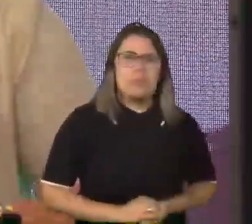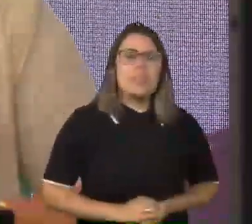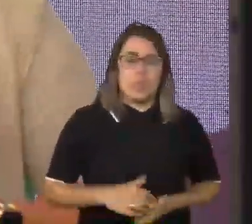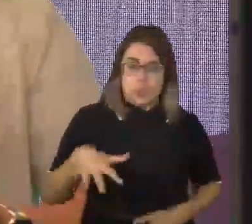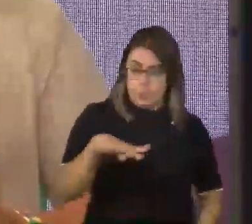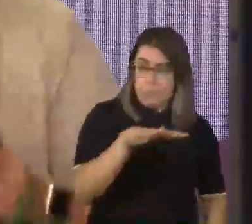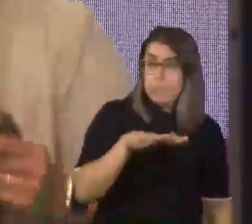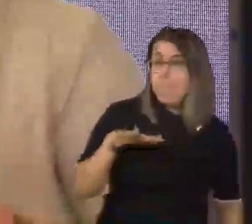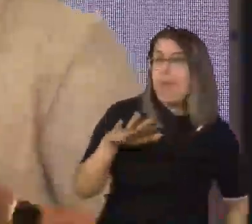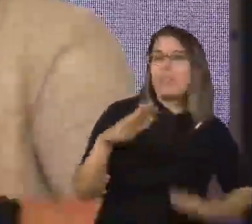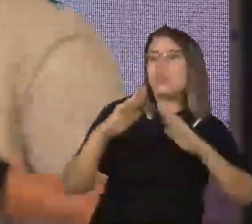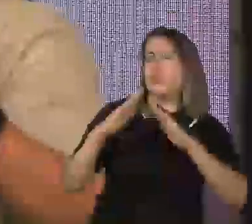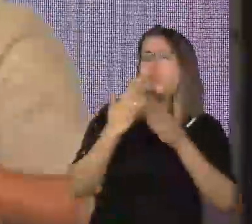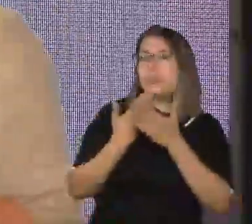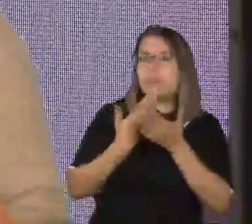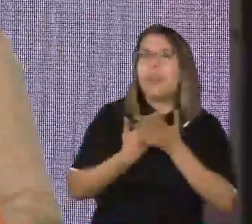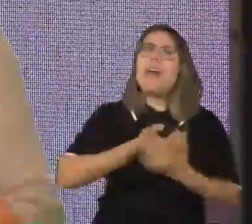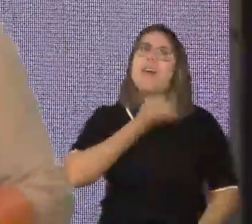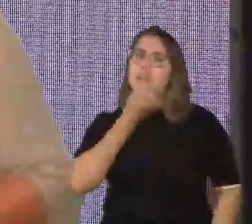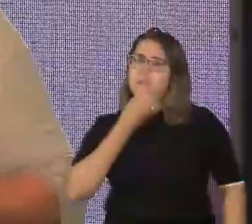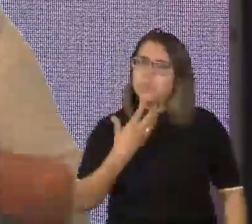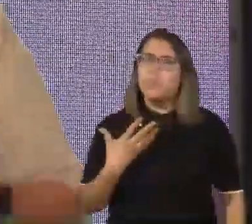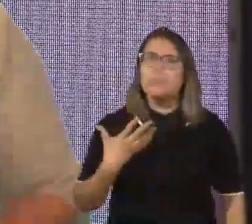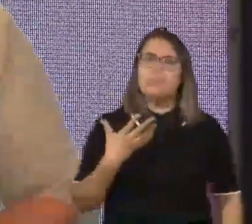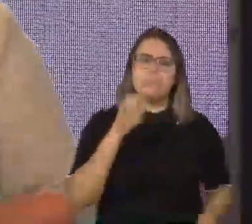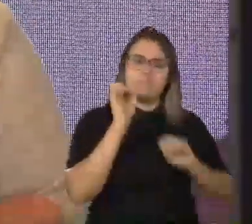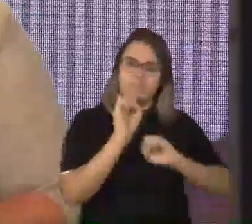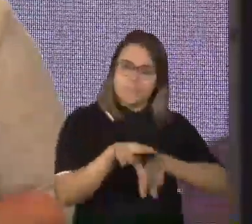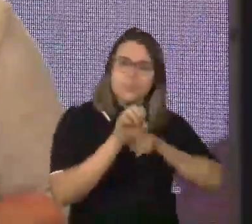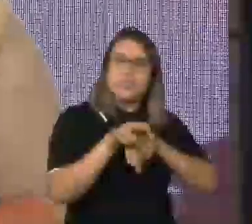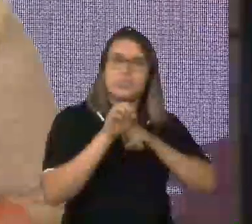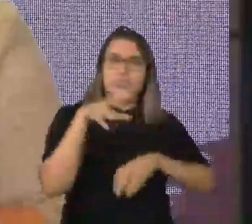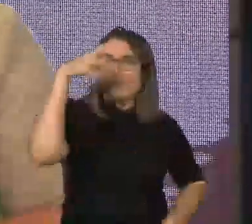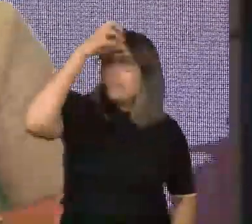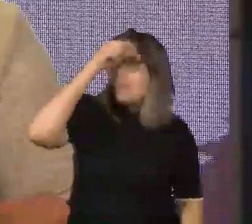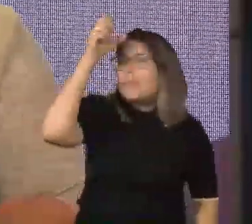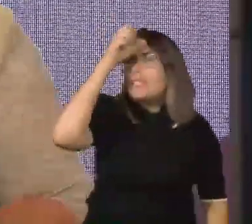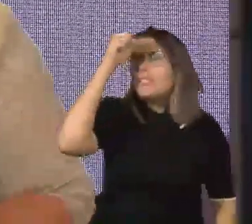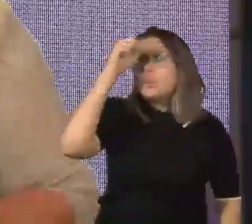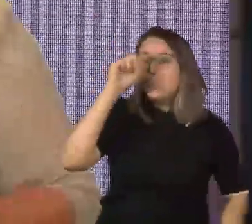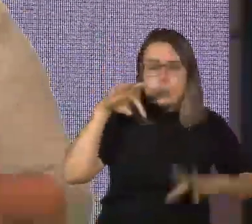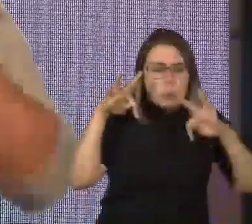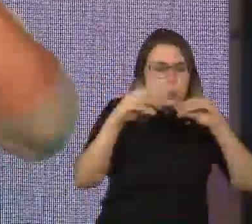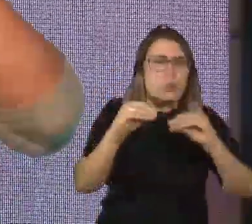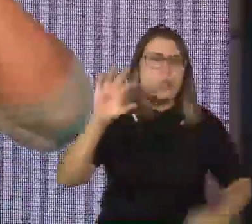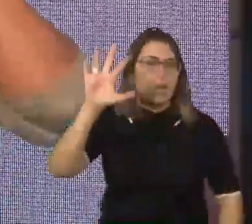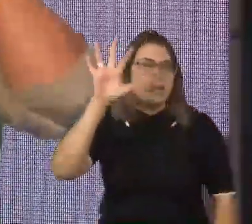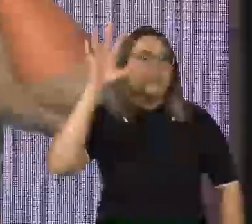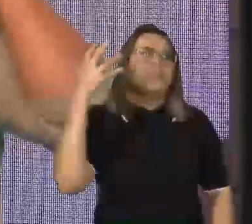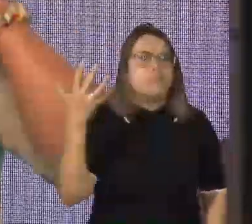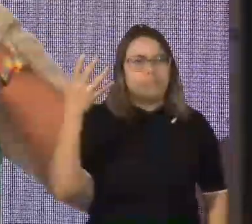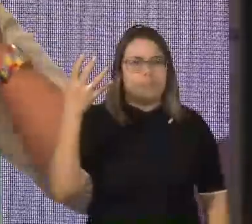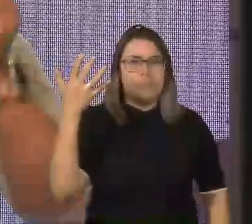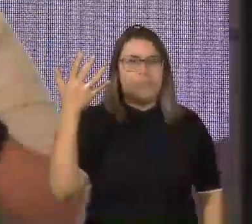escolar era um ambiente favorável para o ensino-aprendizagem. É onde tudo acontece. A lei brasileira de